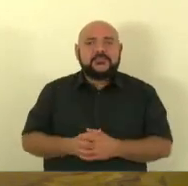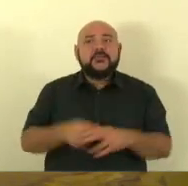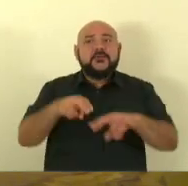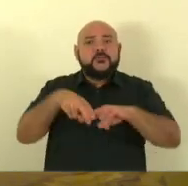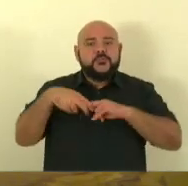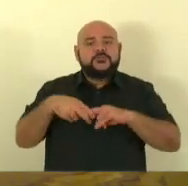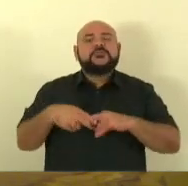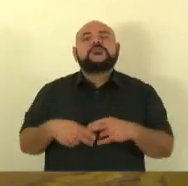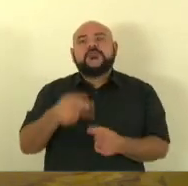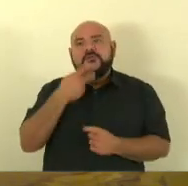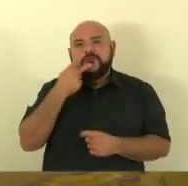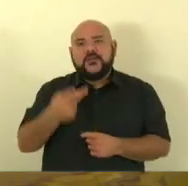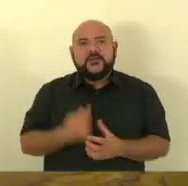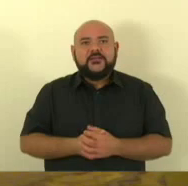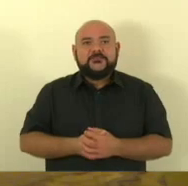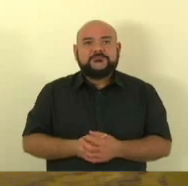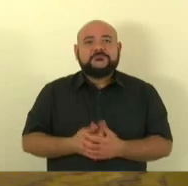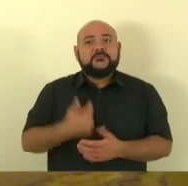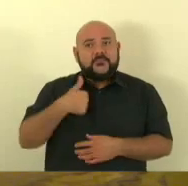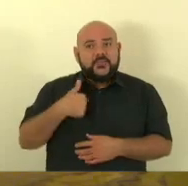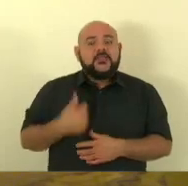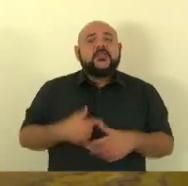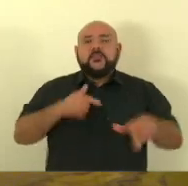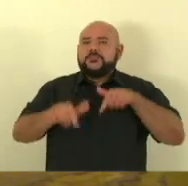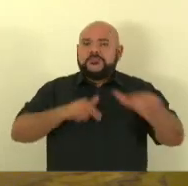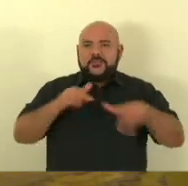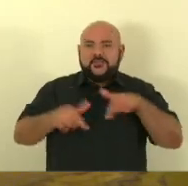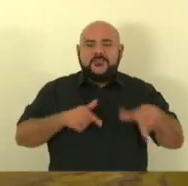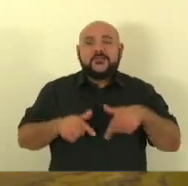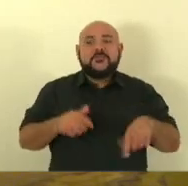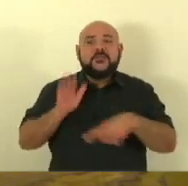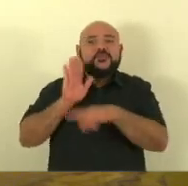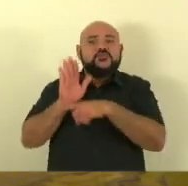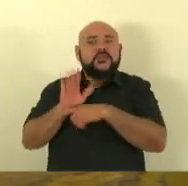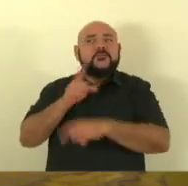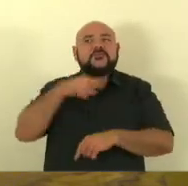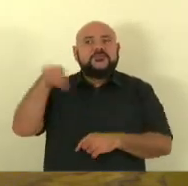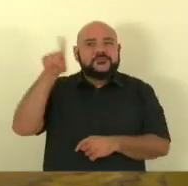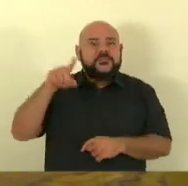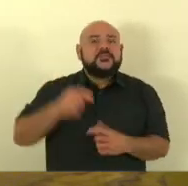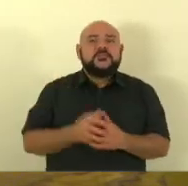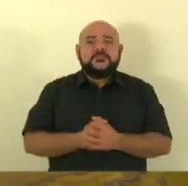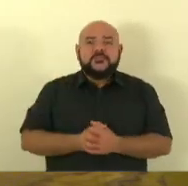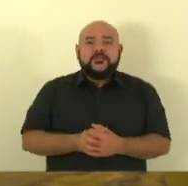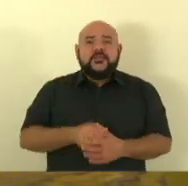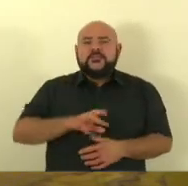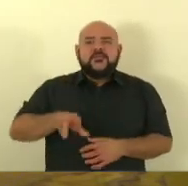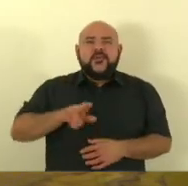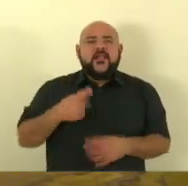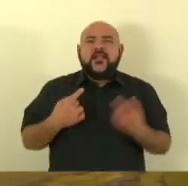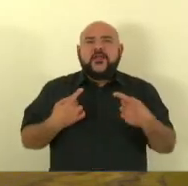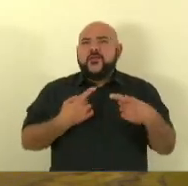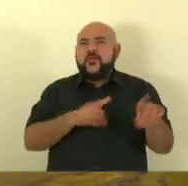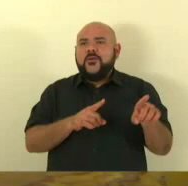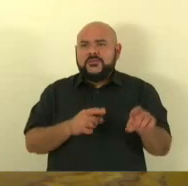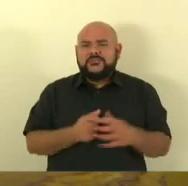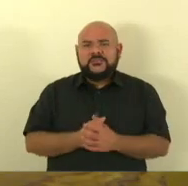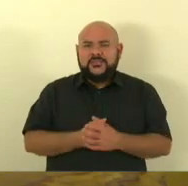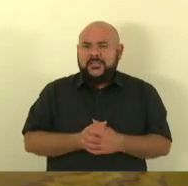mandato está aqui para repercutir não ao PL 490 toda